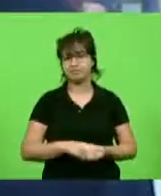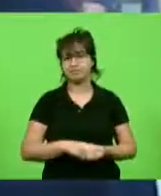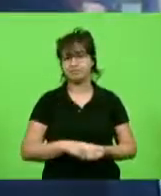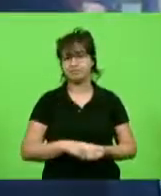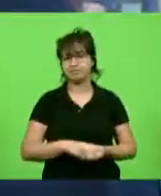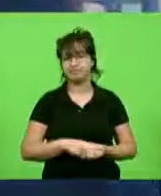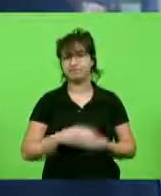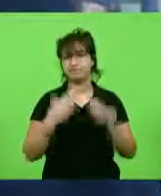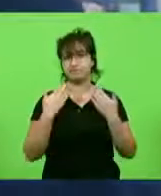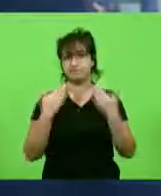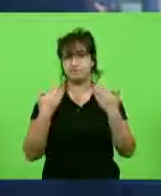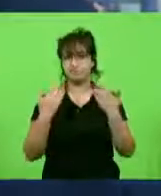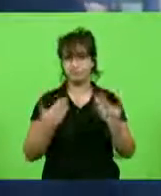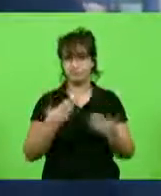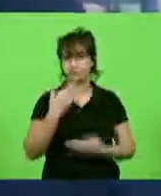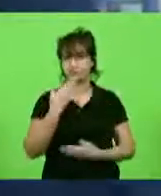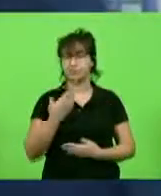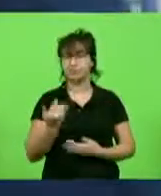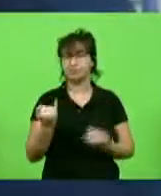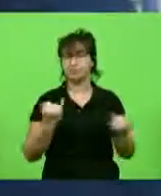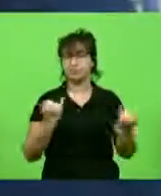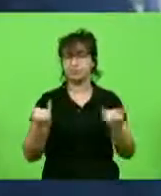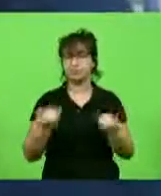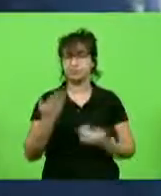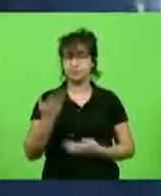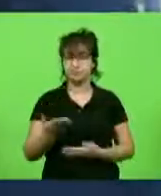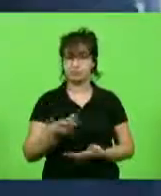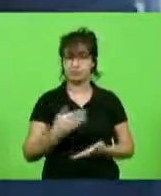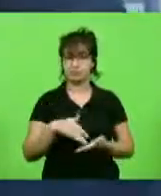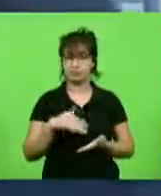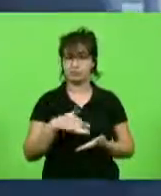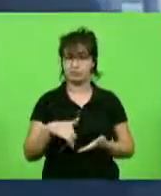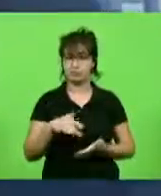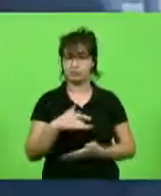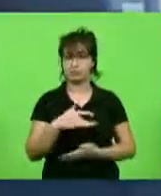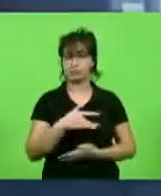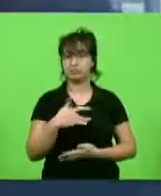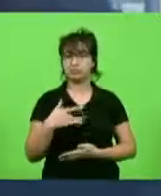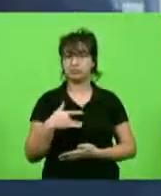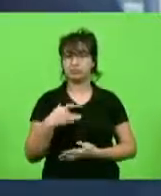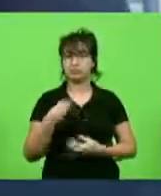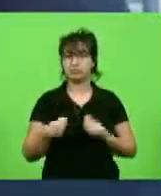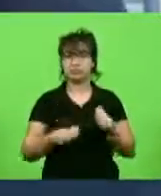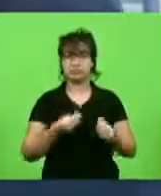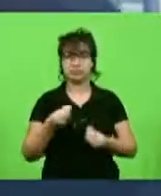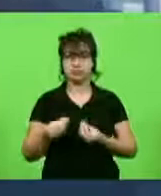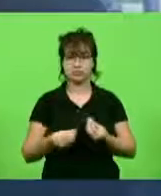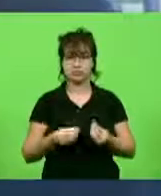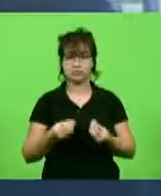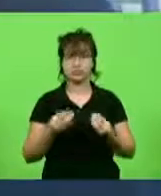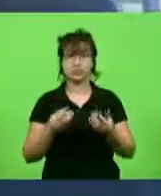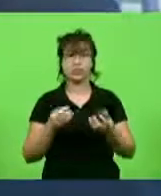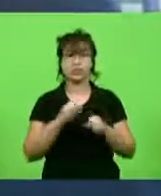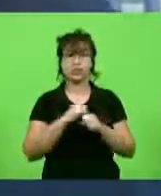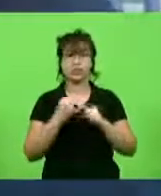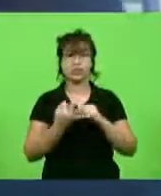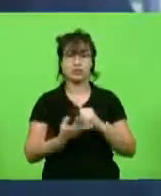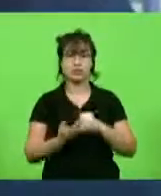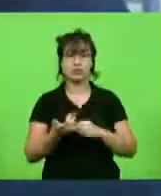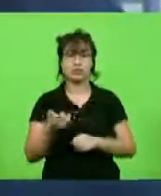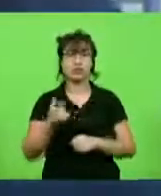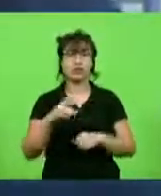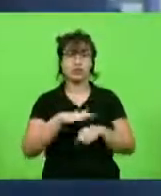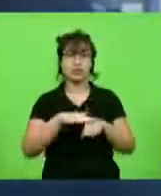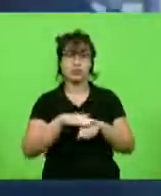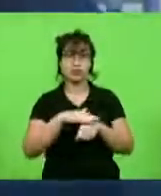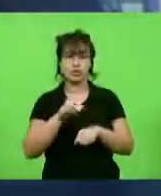Secretaria de Estado da Saúde sobre planejamento pós-covid. Nós conversamos até então com o secretário André